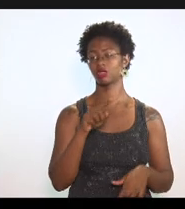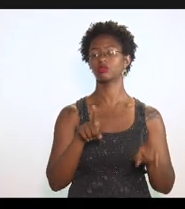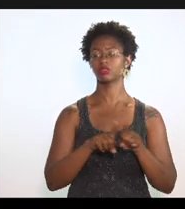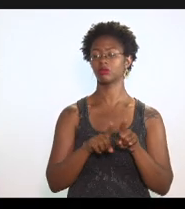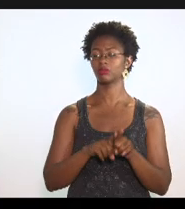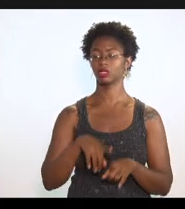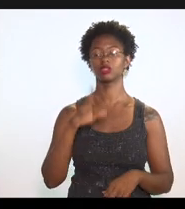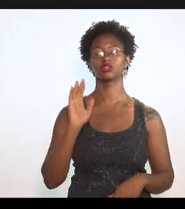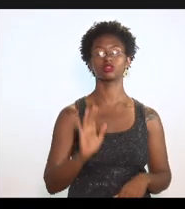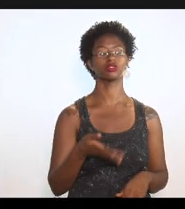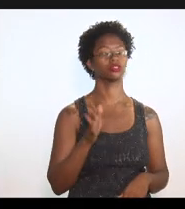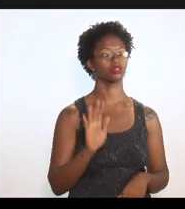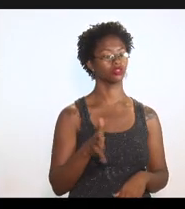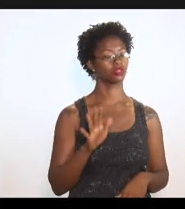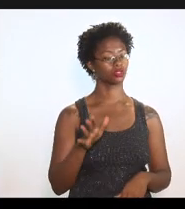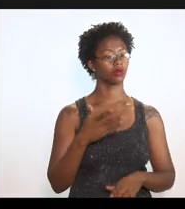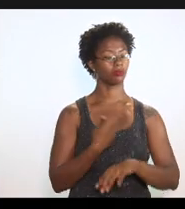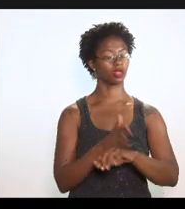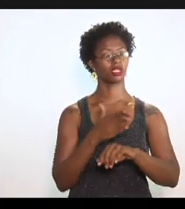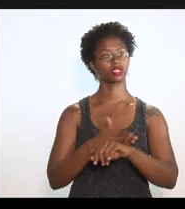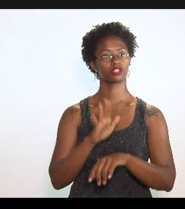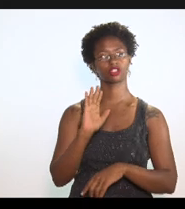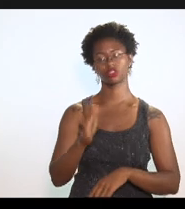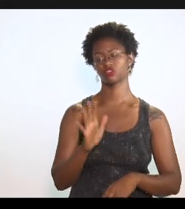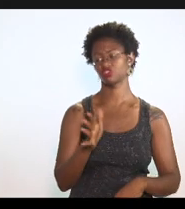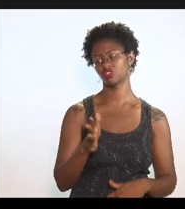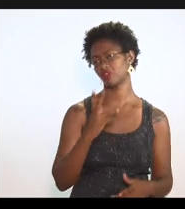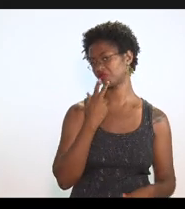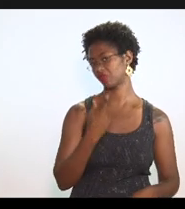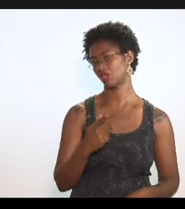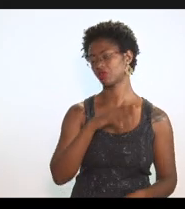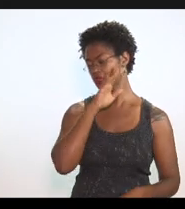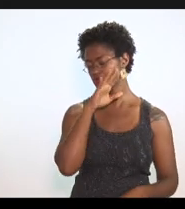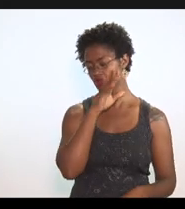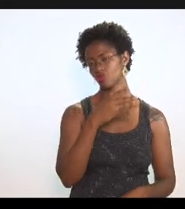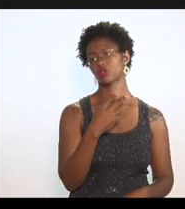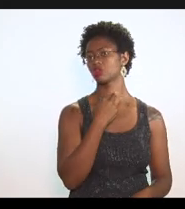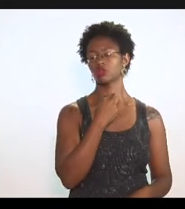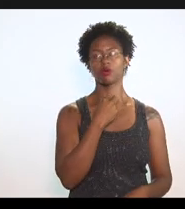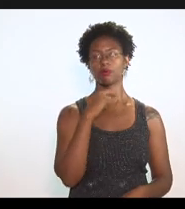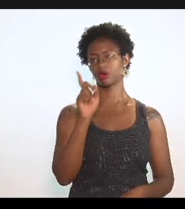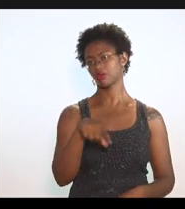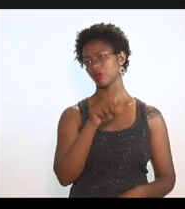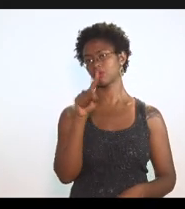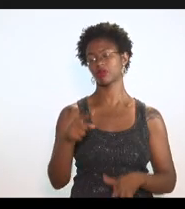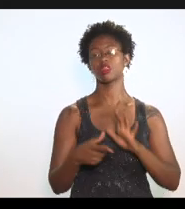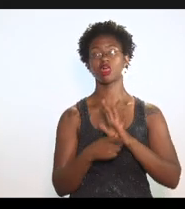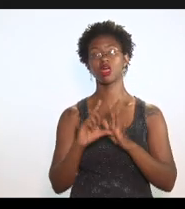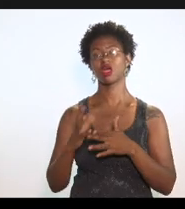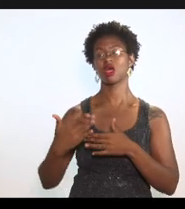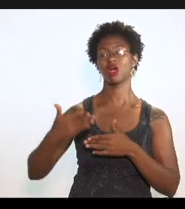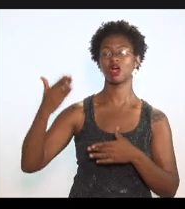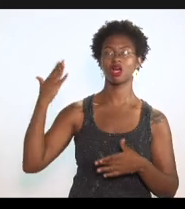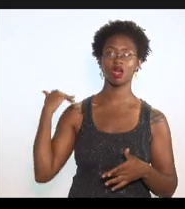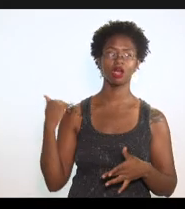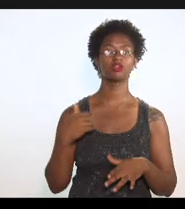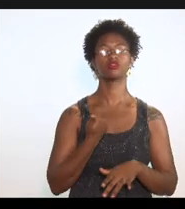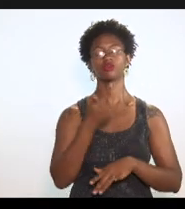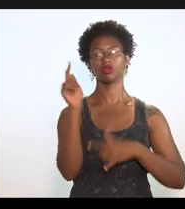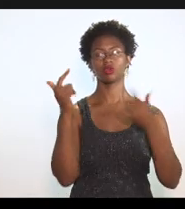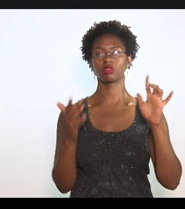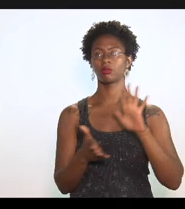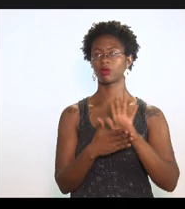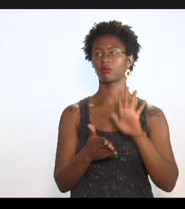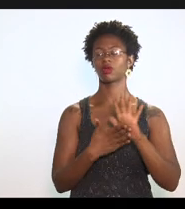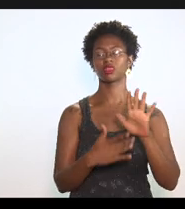foi, essa prática já foi condenada anteriormente em outras proposituras